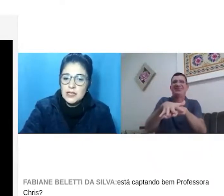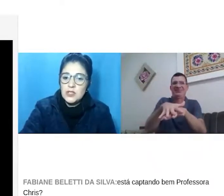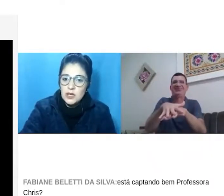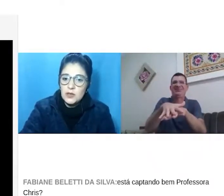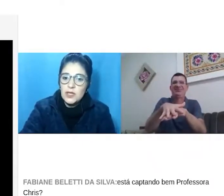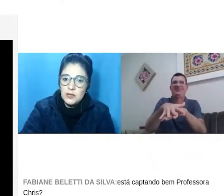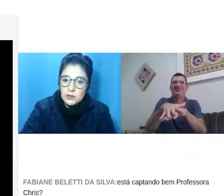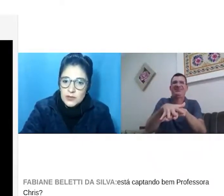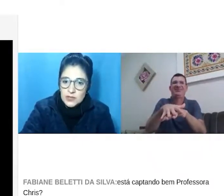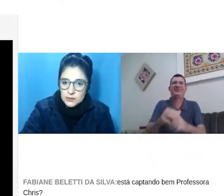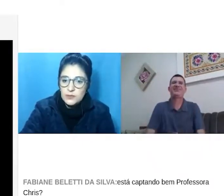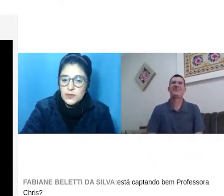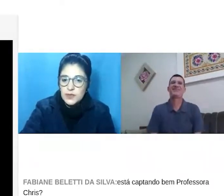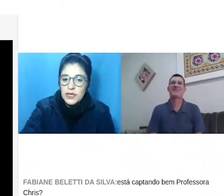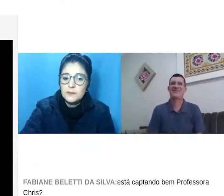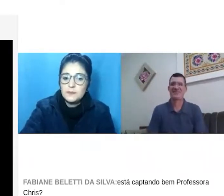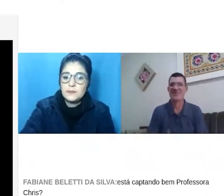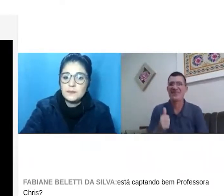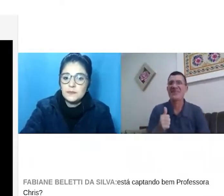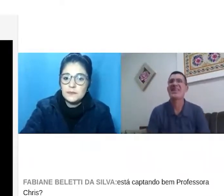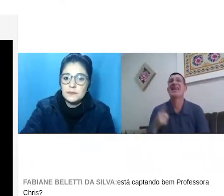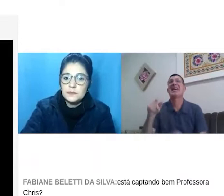em sala de aula, em inclusão, né?